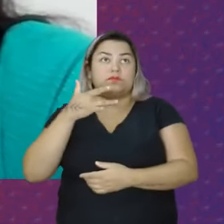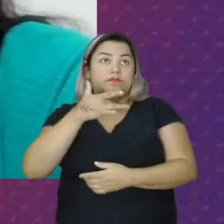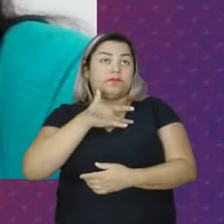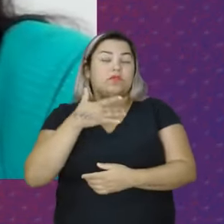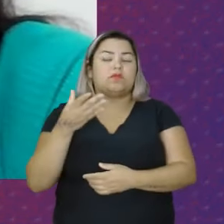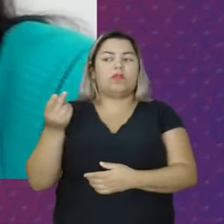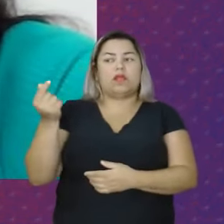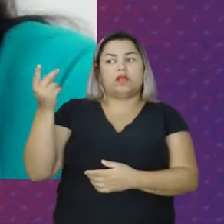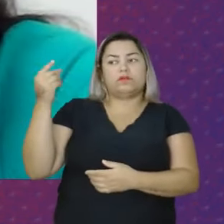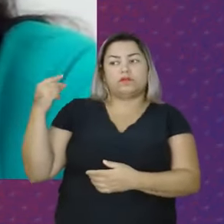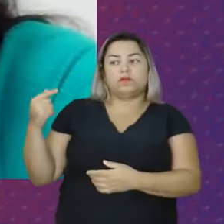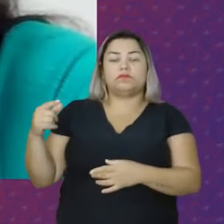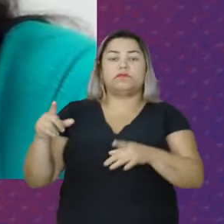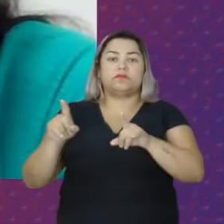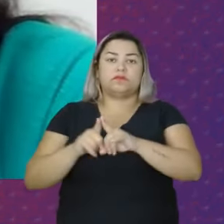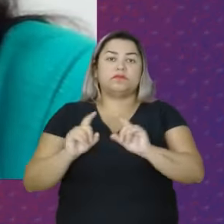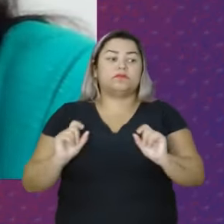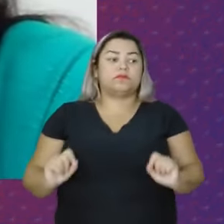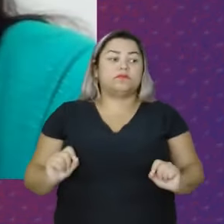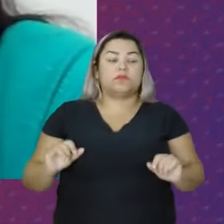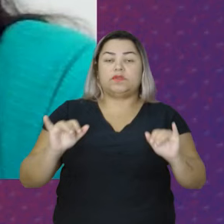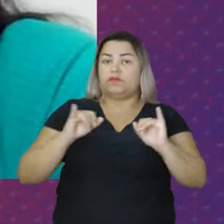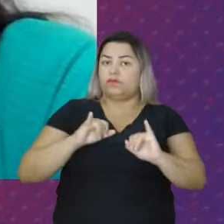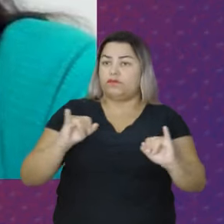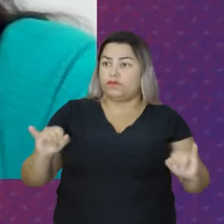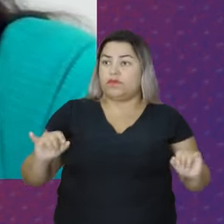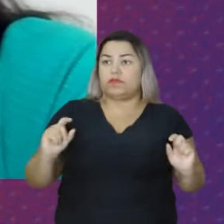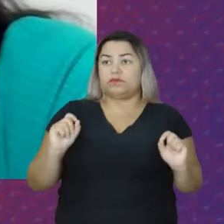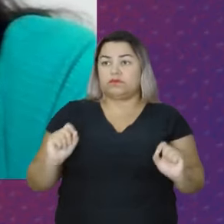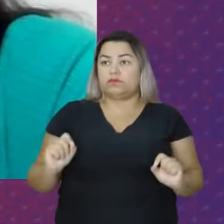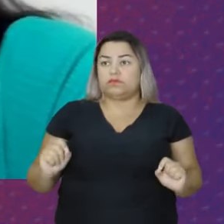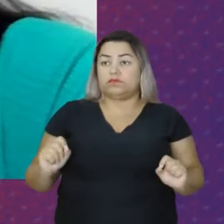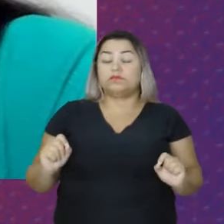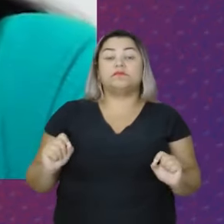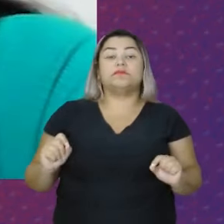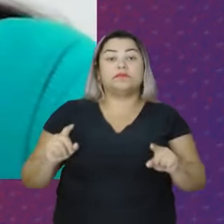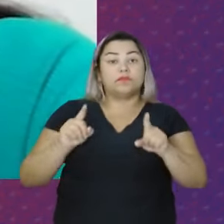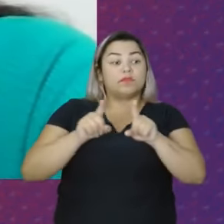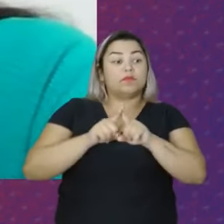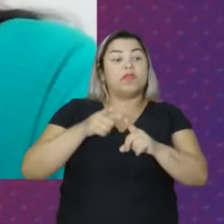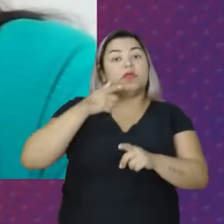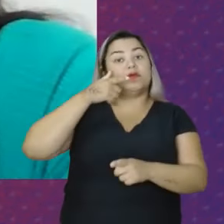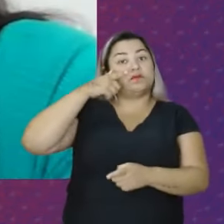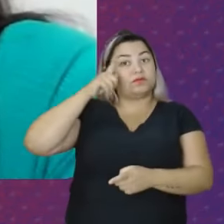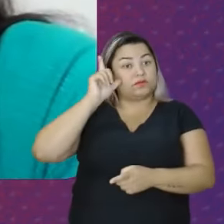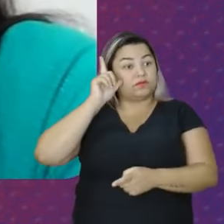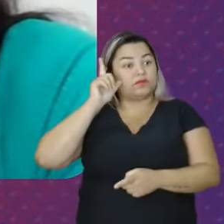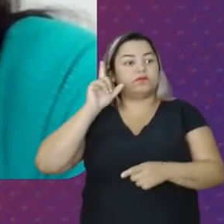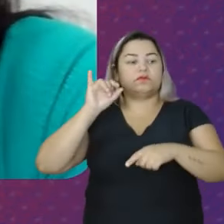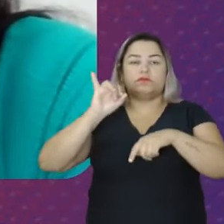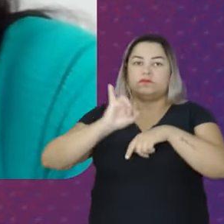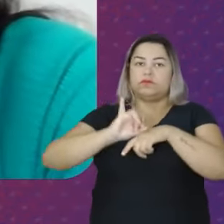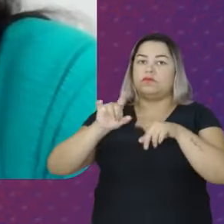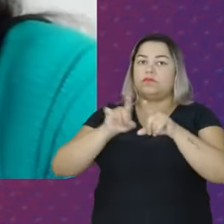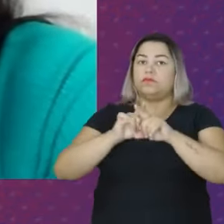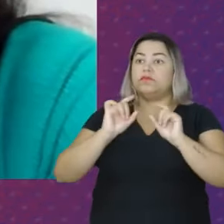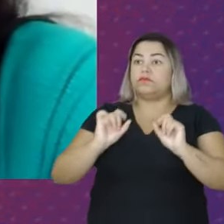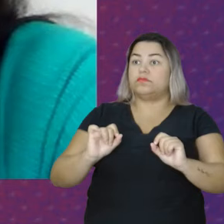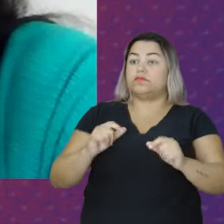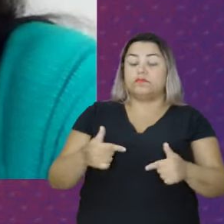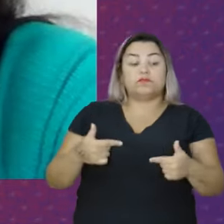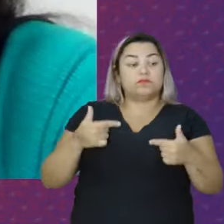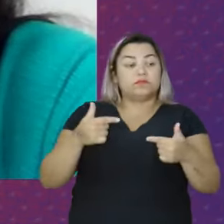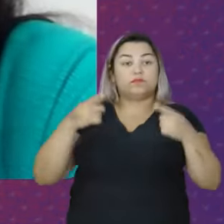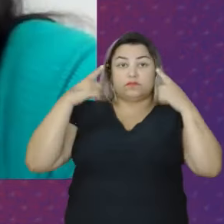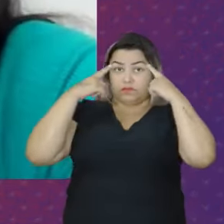Servia apenas Para prestar Informações E além disso Antes Da Central A então Secretaria De Enfrentamento